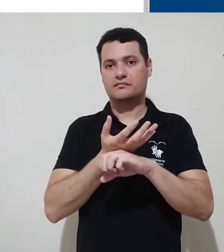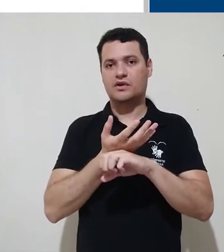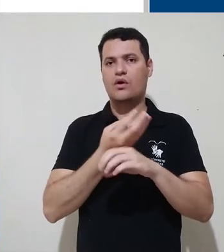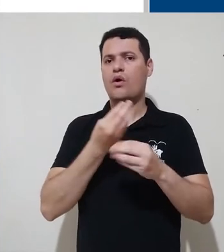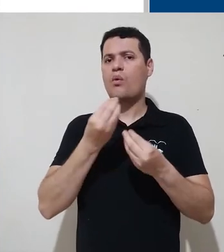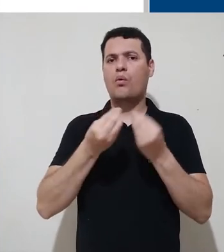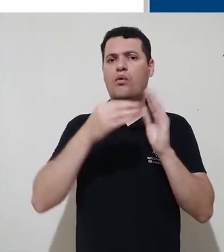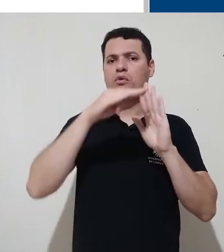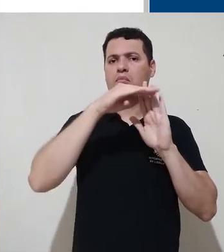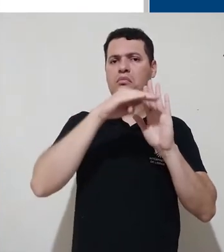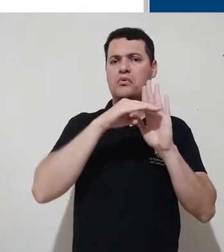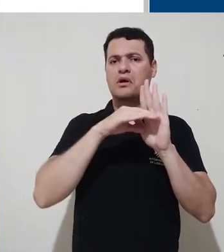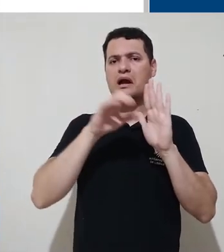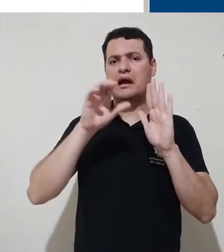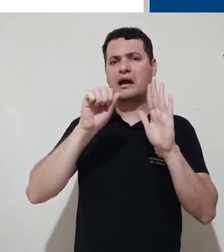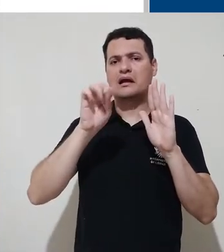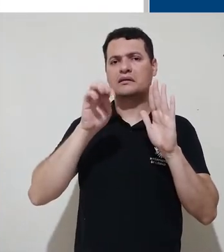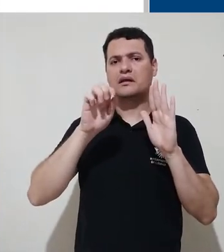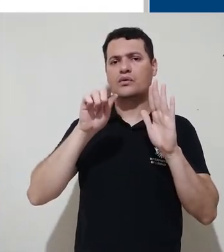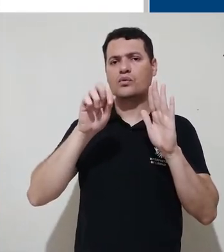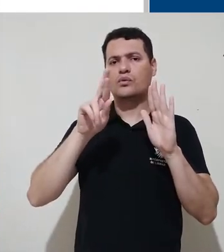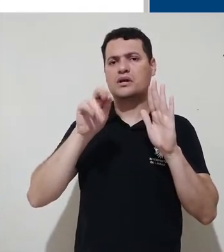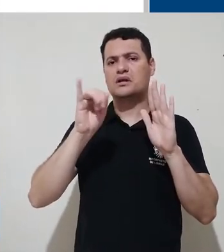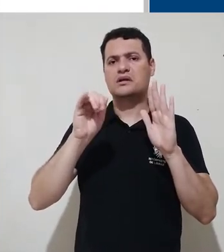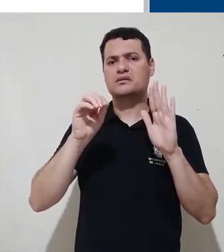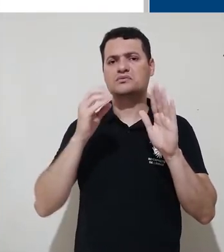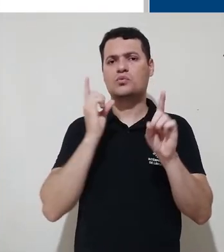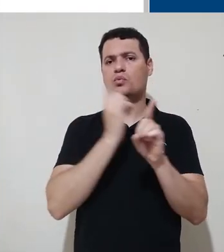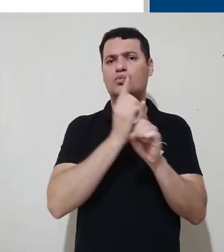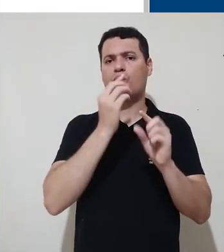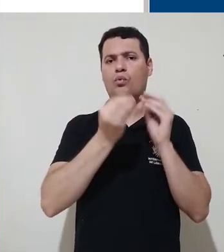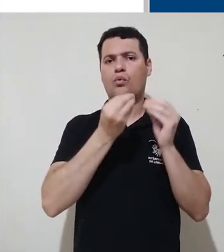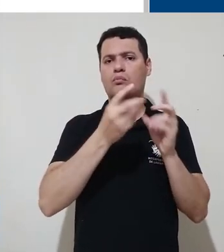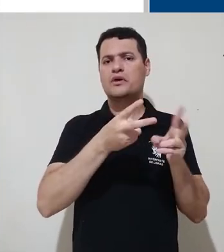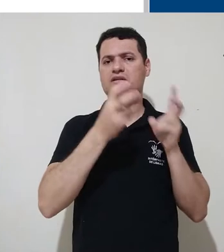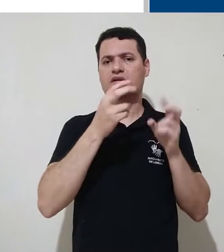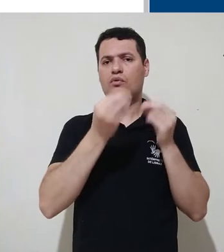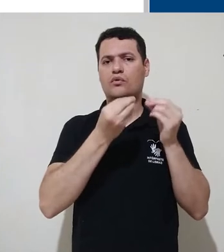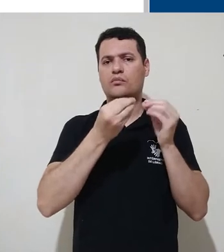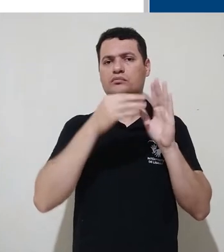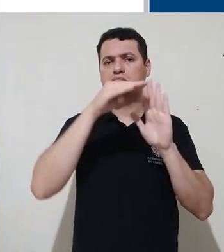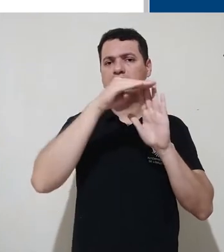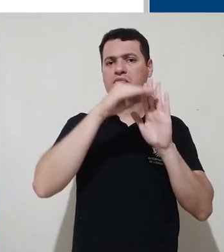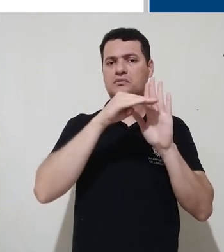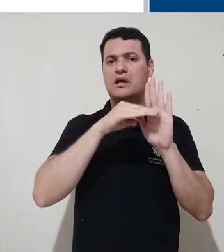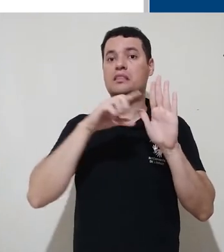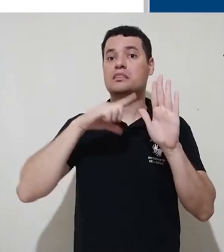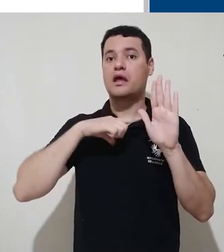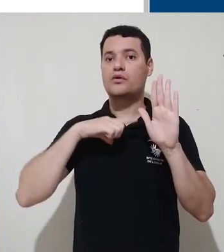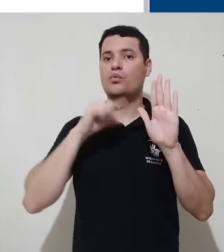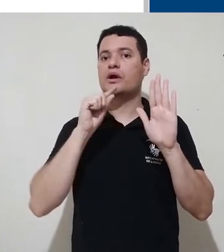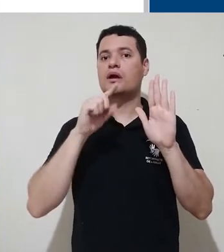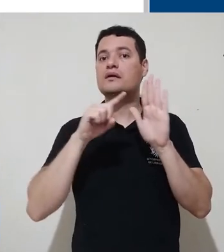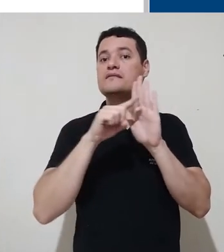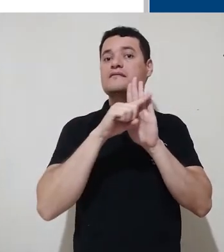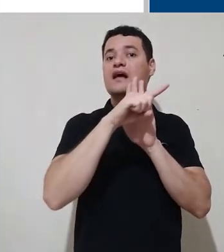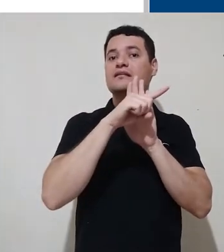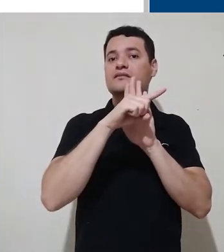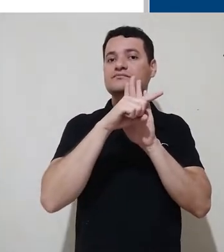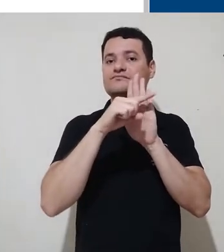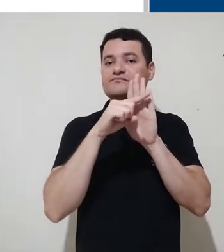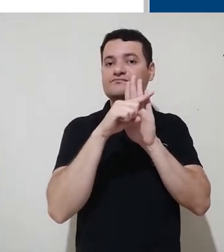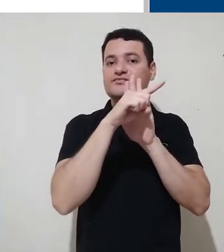eu identifico uma categoria? Categorias, elas são principalmente identificadas pela seta,